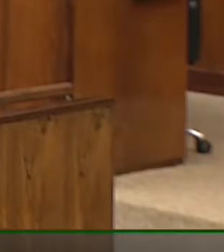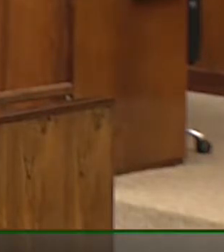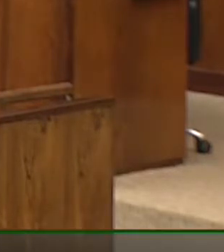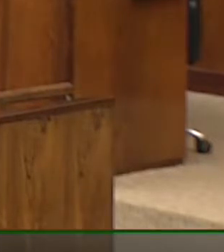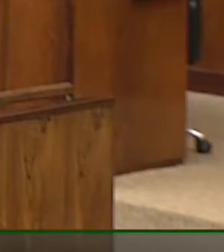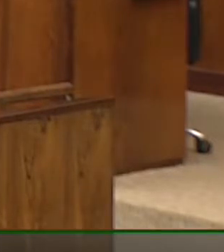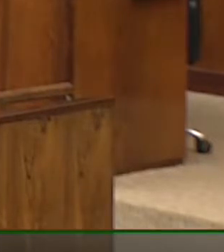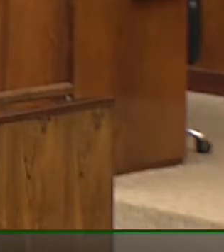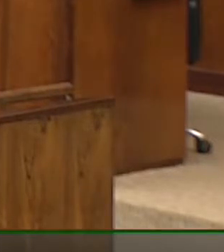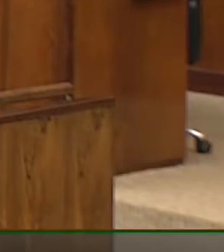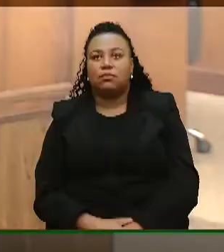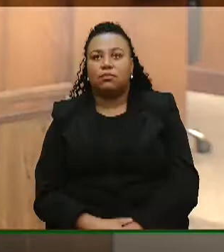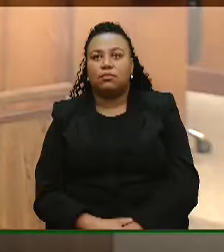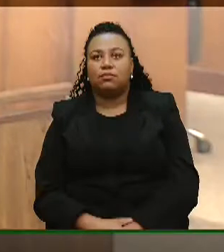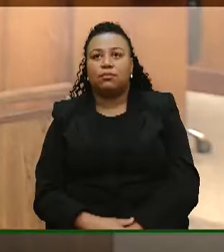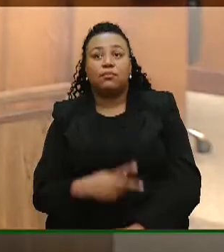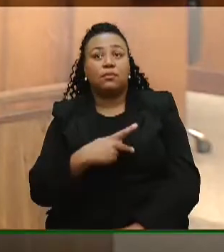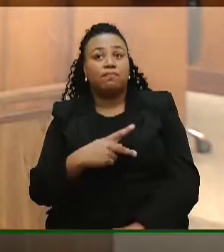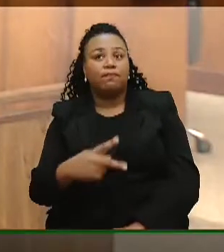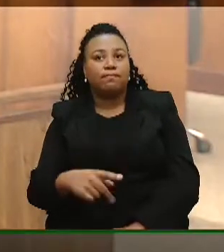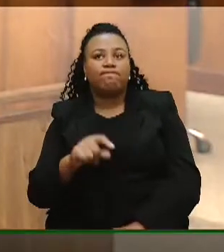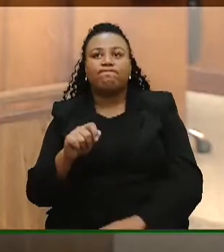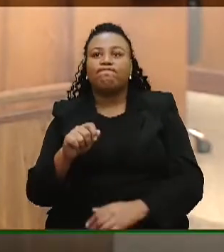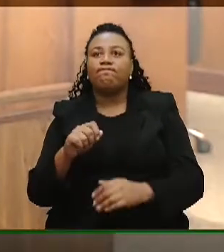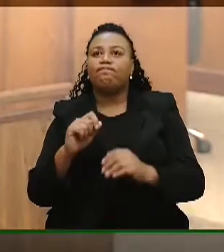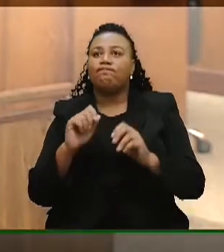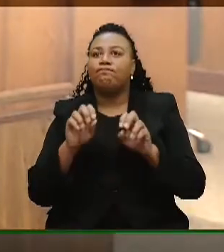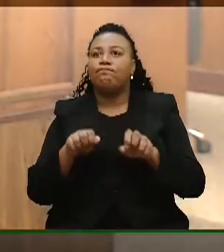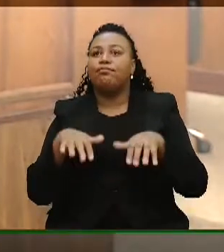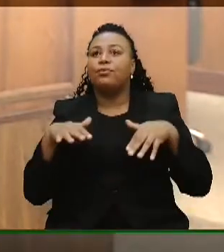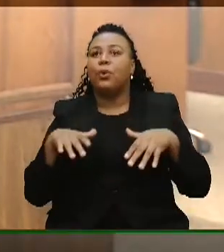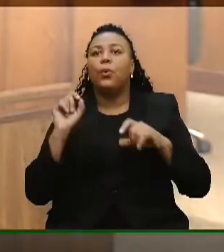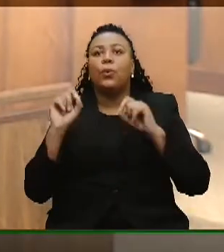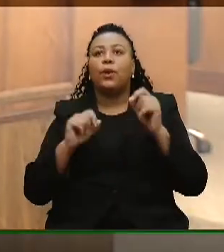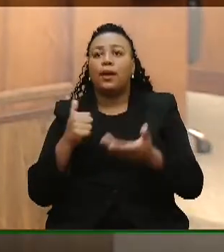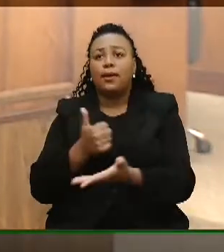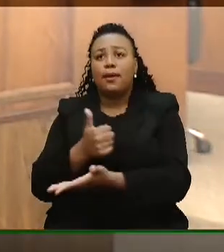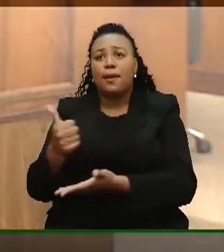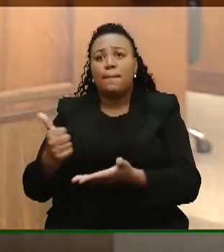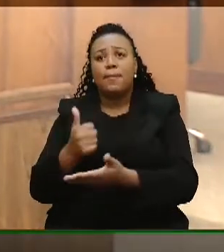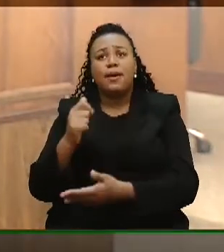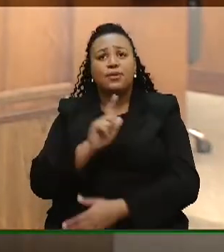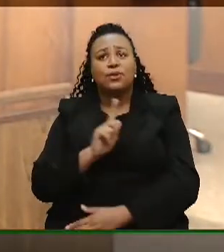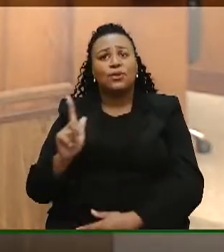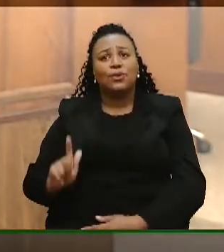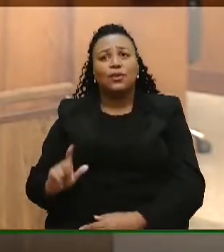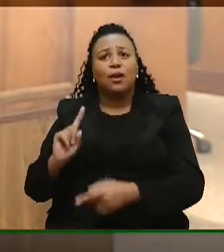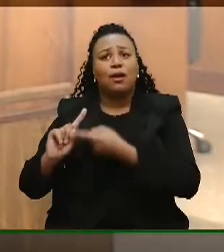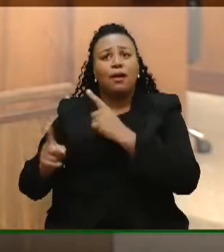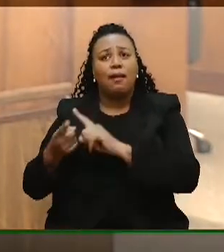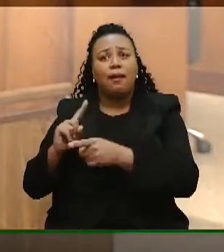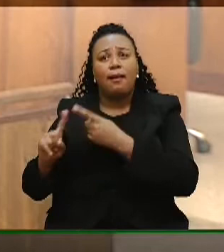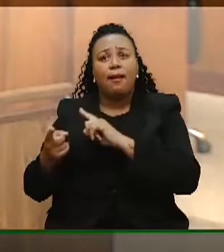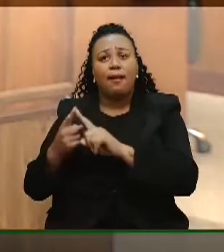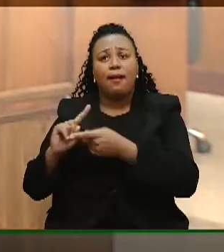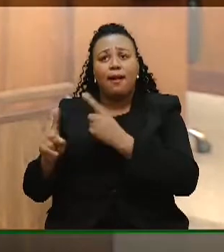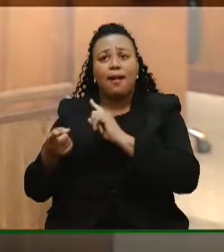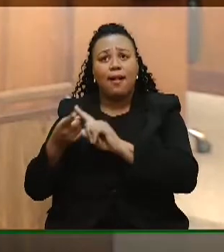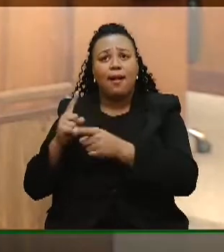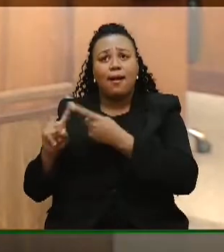Presidente, certamente as galerias devem estar pensando o que a base do governo está tramando aqui nesta